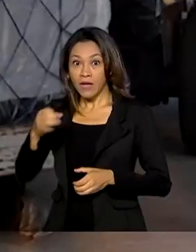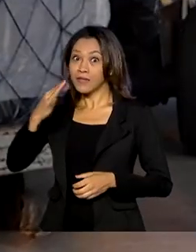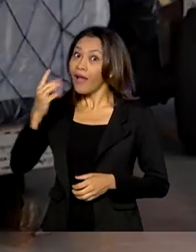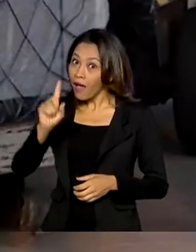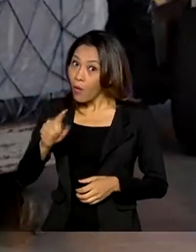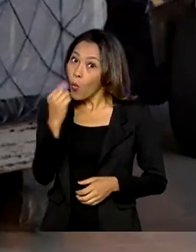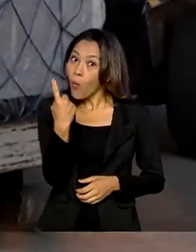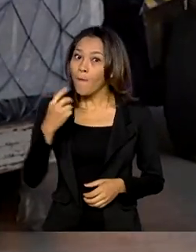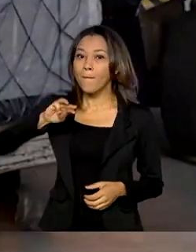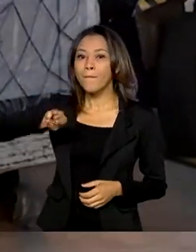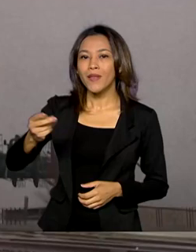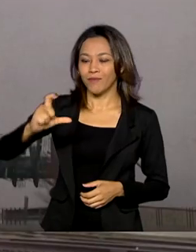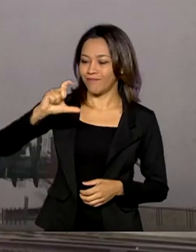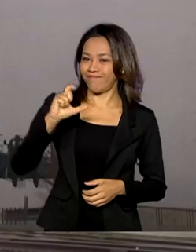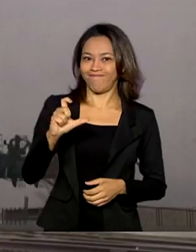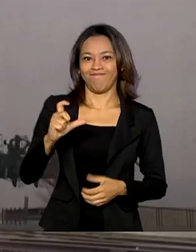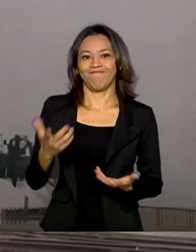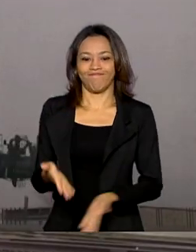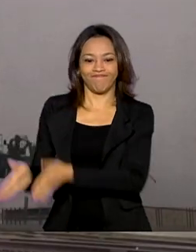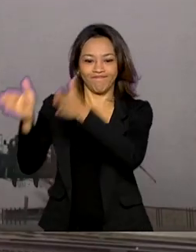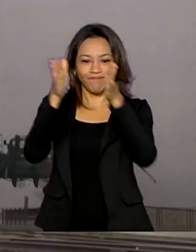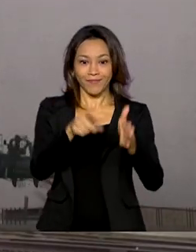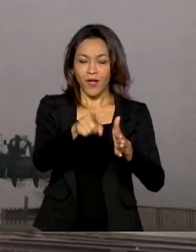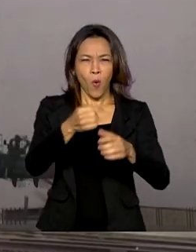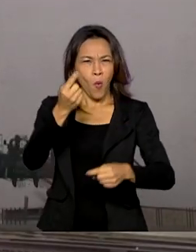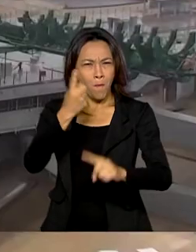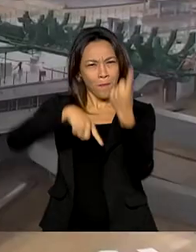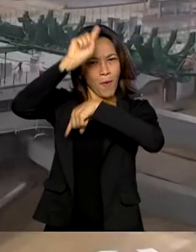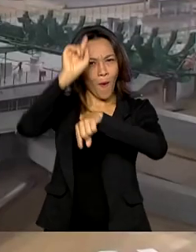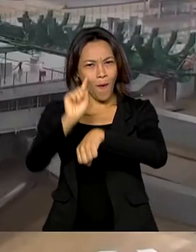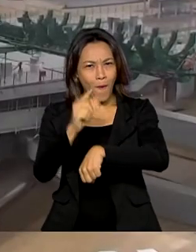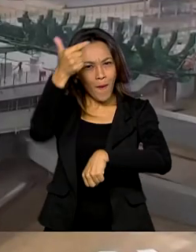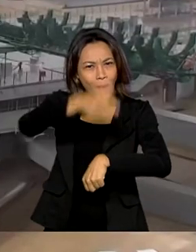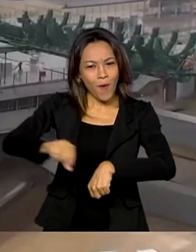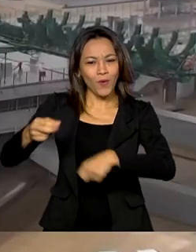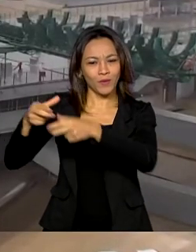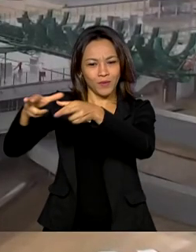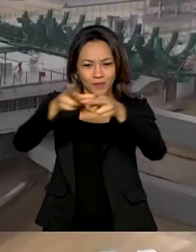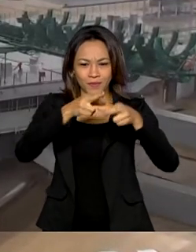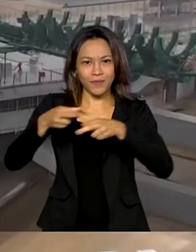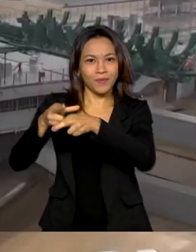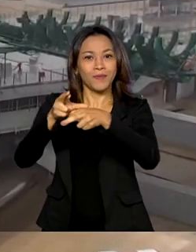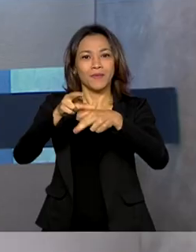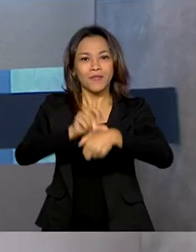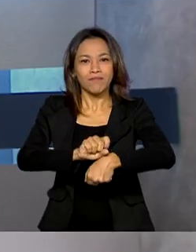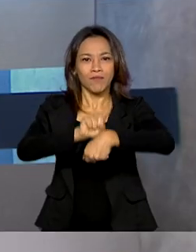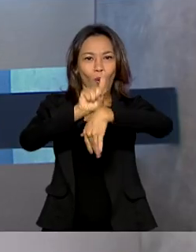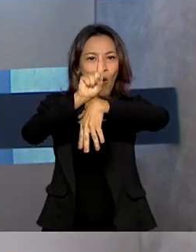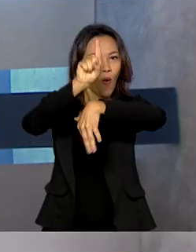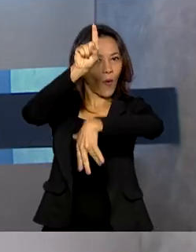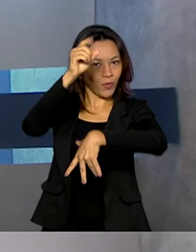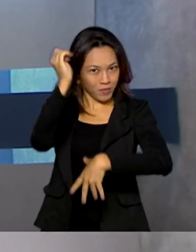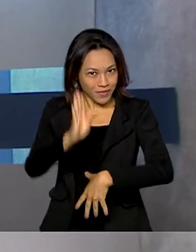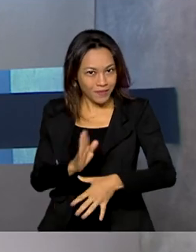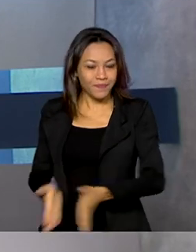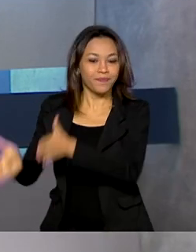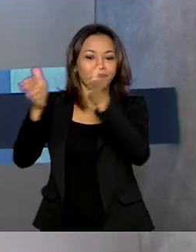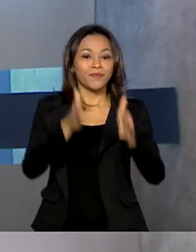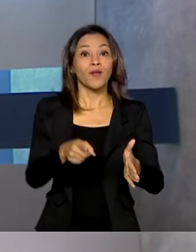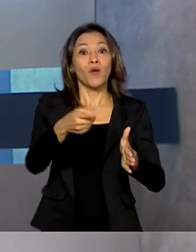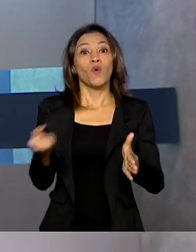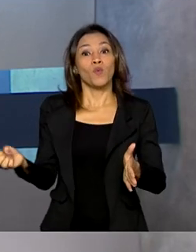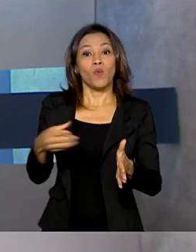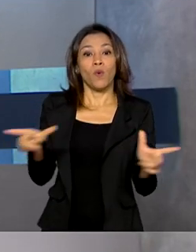milhão de doses. Lançado com sucesso ao espaço, mais um nanossatélite brasileiro. E veja também, novo